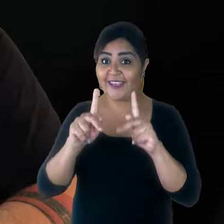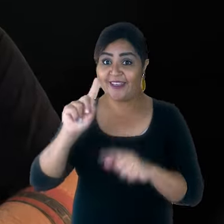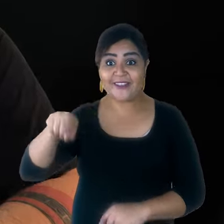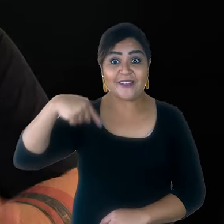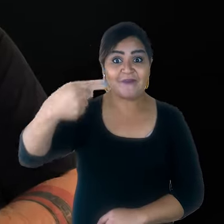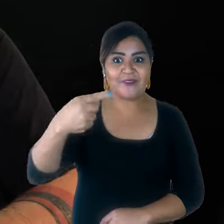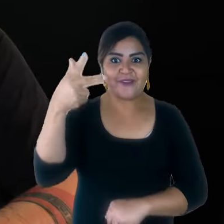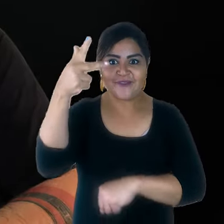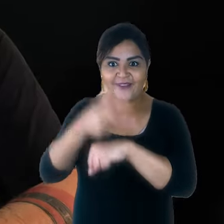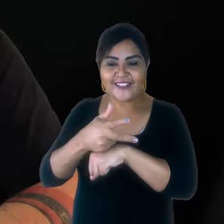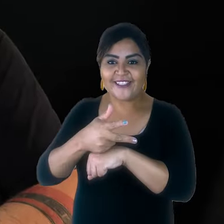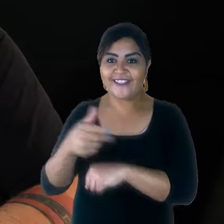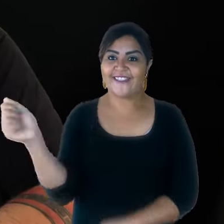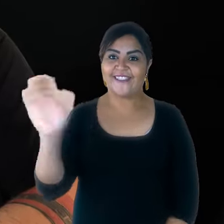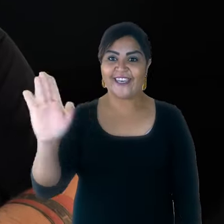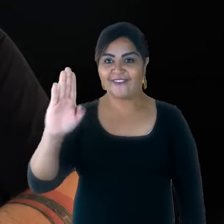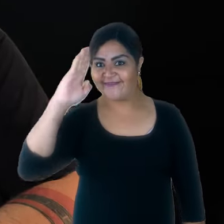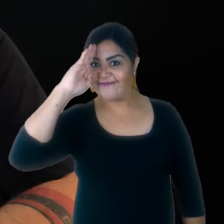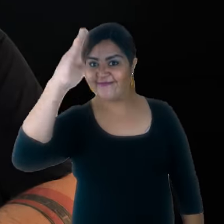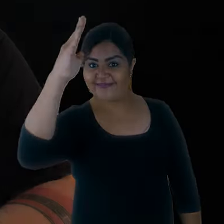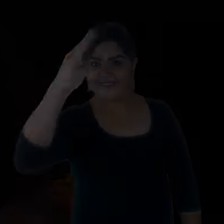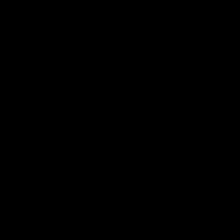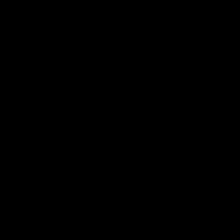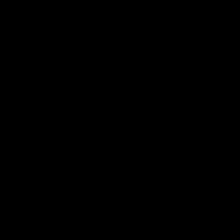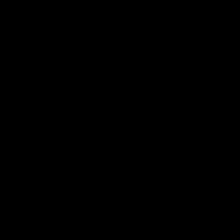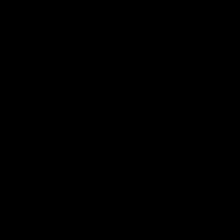eles forem lançados. Até o próximo vídeo. Tchau!